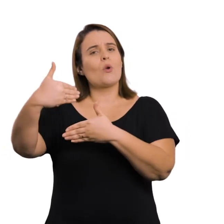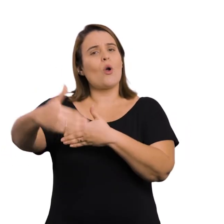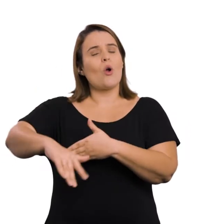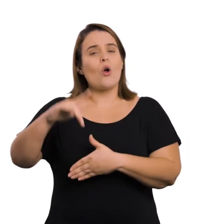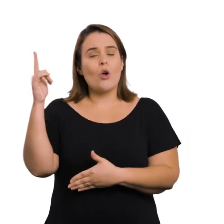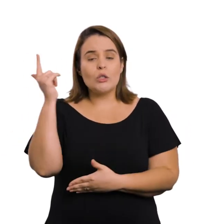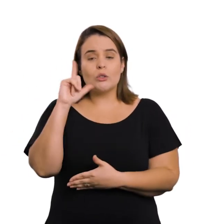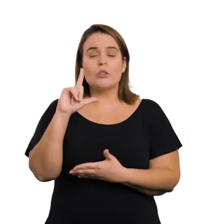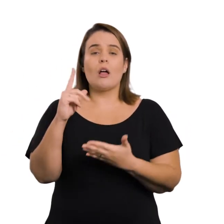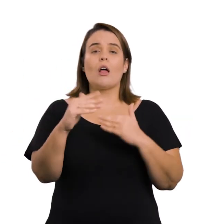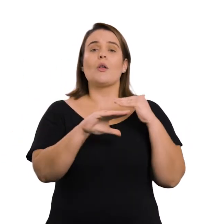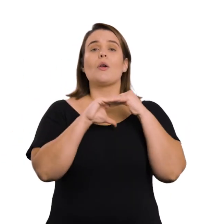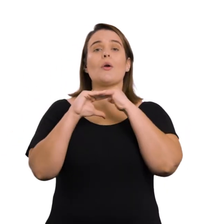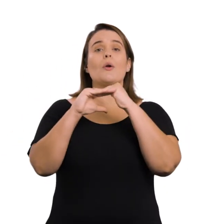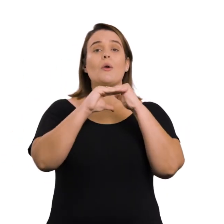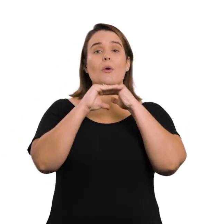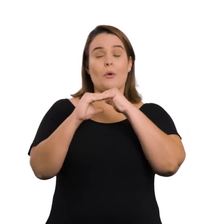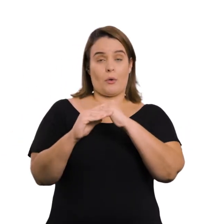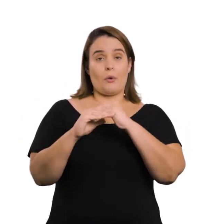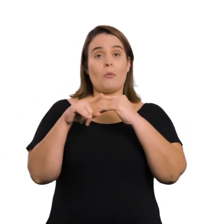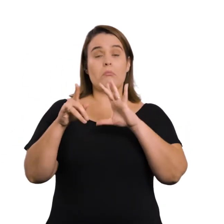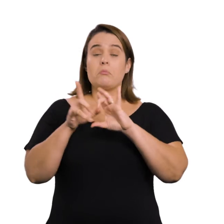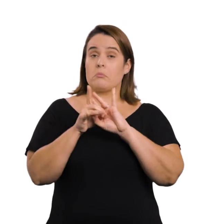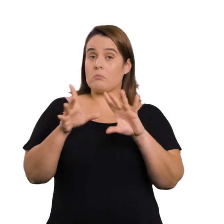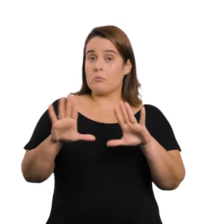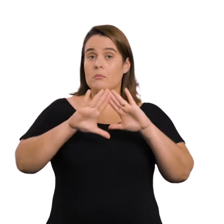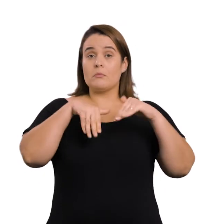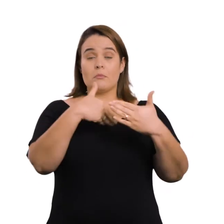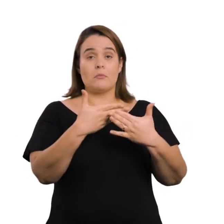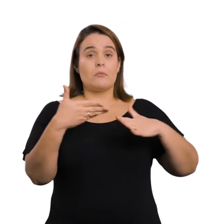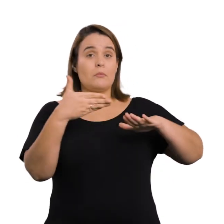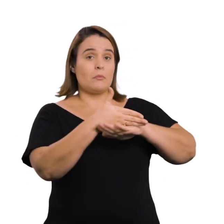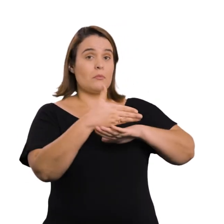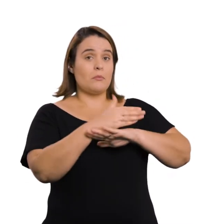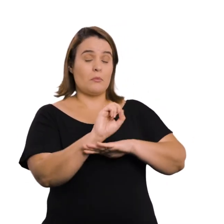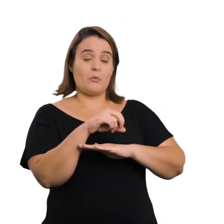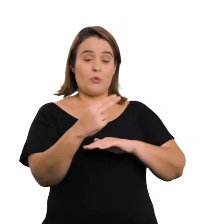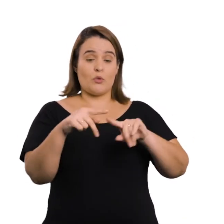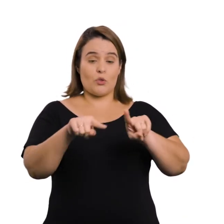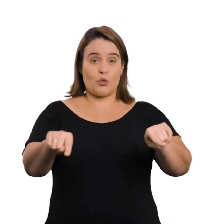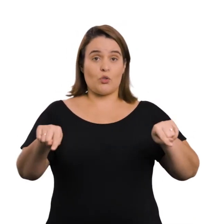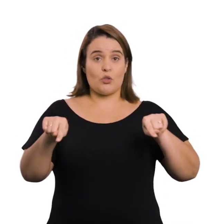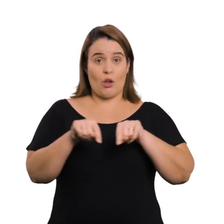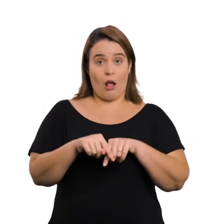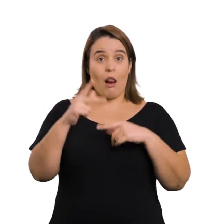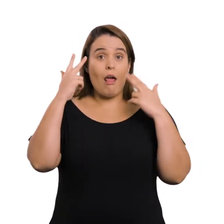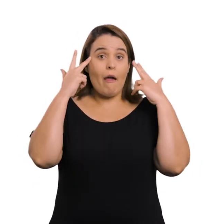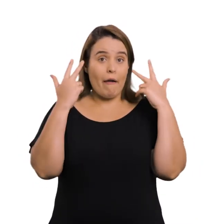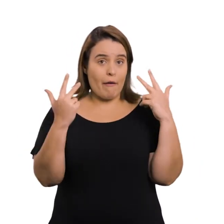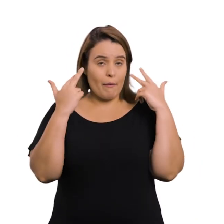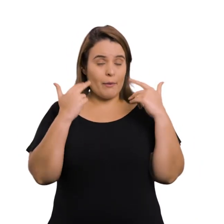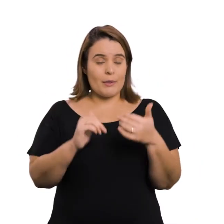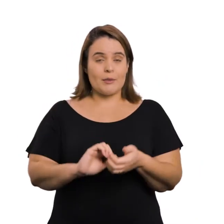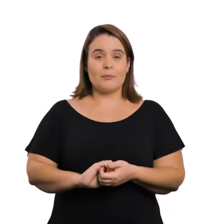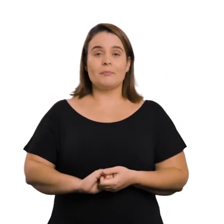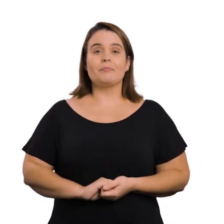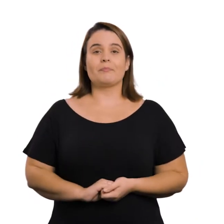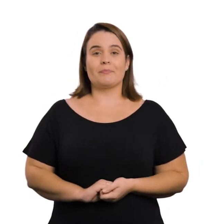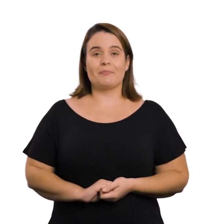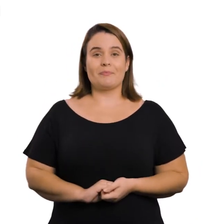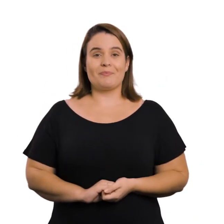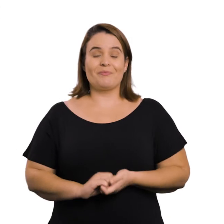posteriormente, chegarem a um padrão mínimo estabelecido de normalidade Que lhes permita frequentar escolas ou classes